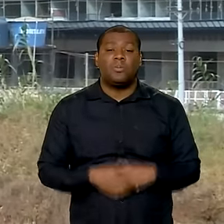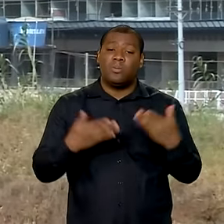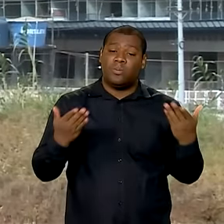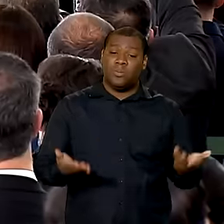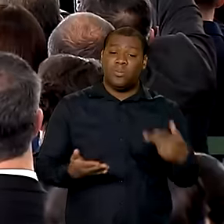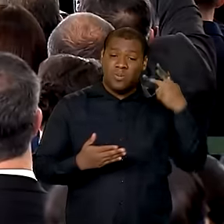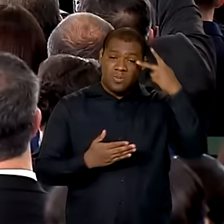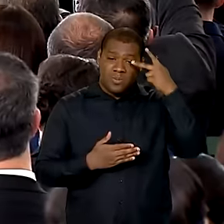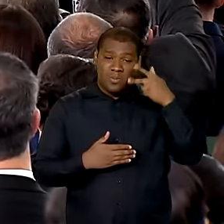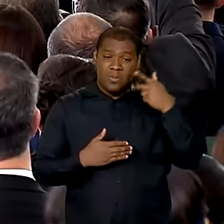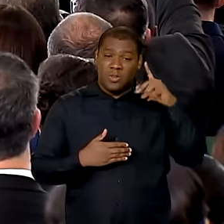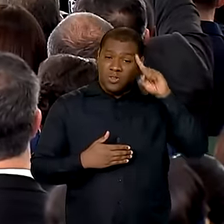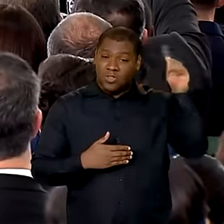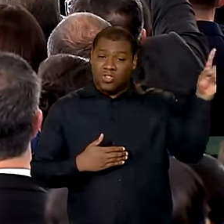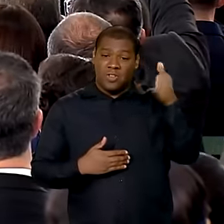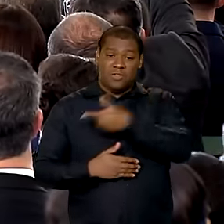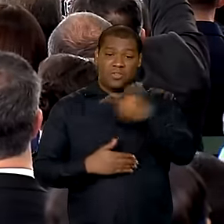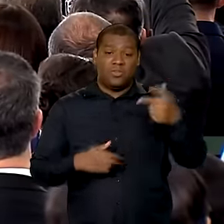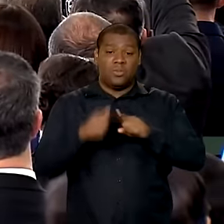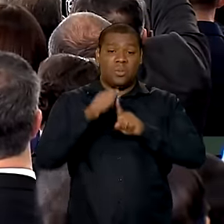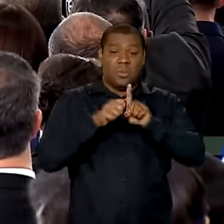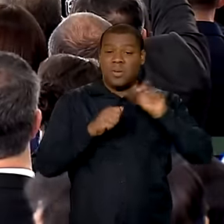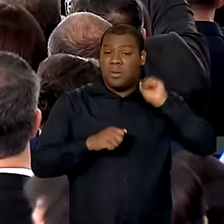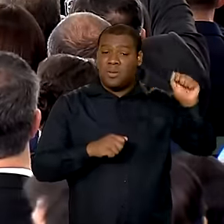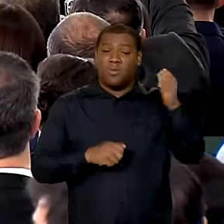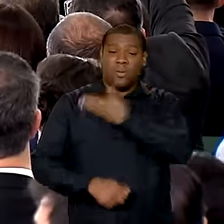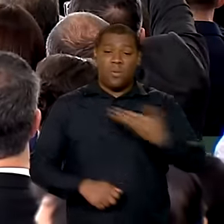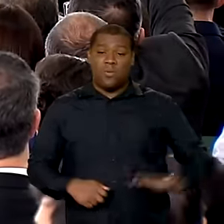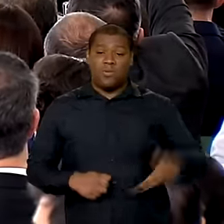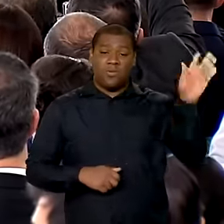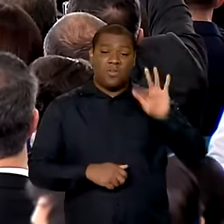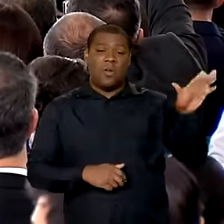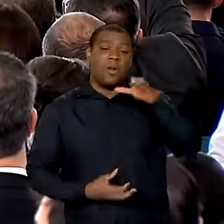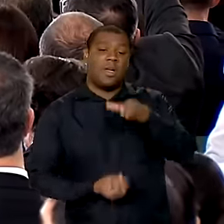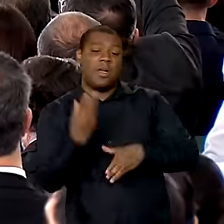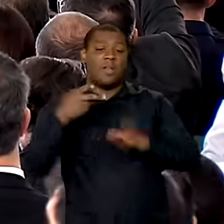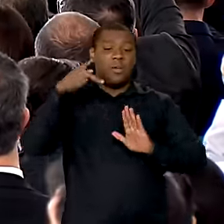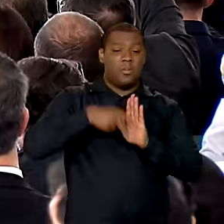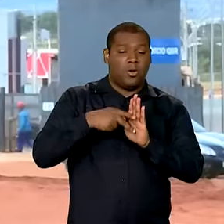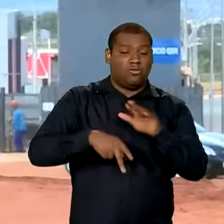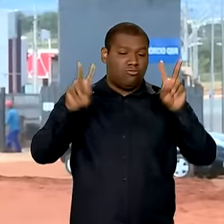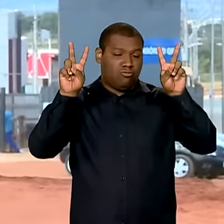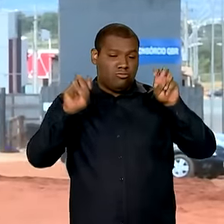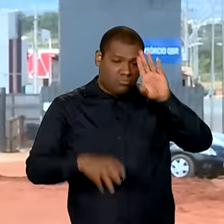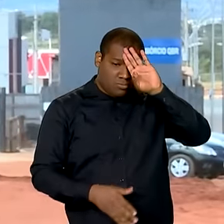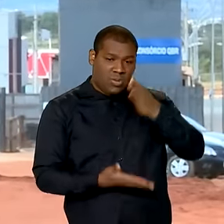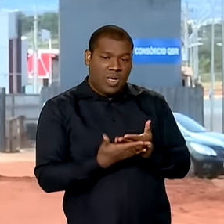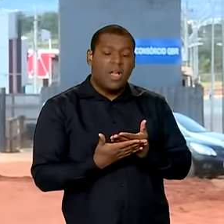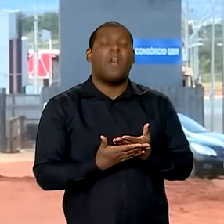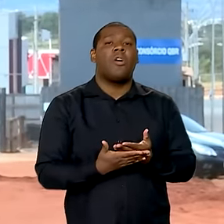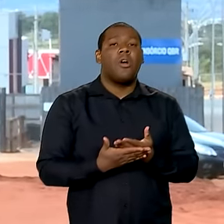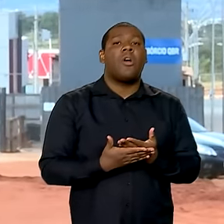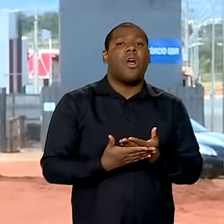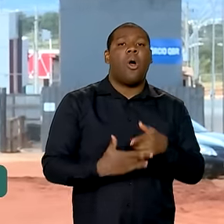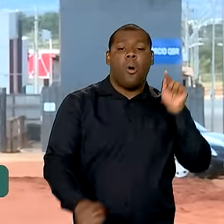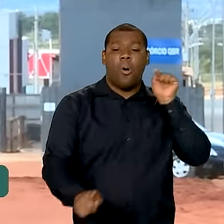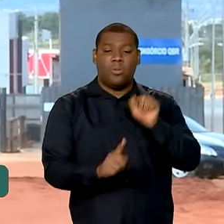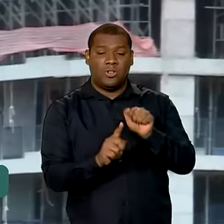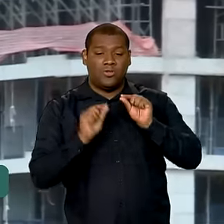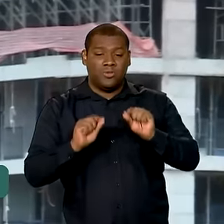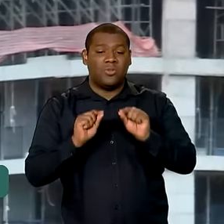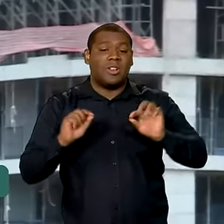do país, no dia 22 de abril, o governo federal lançou o programa Acredita, que tem como um dos pilares